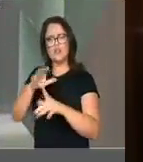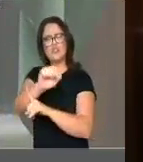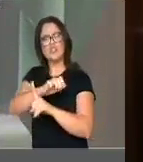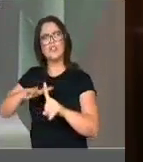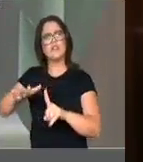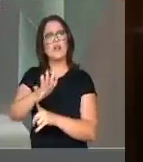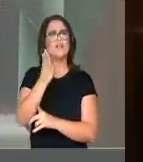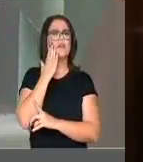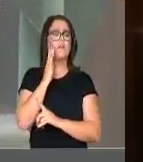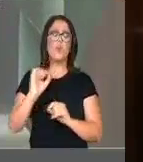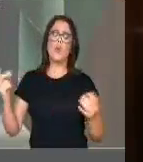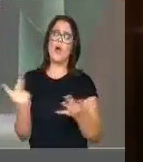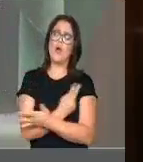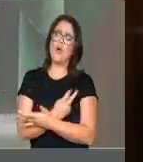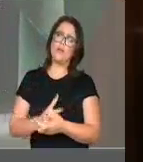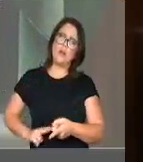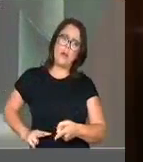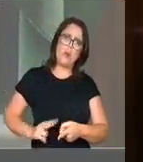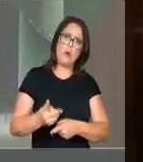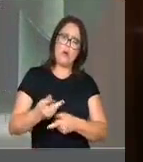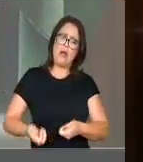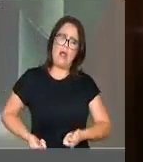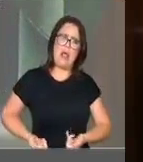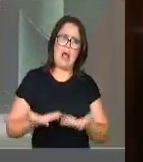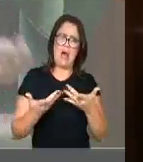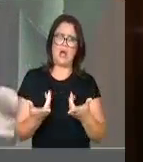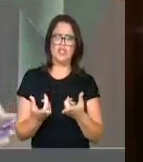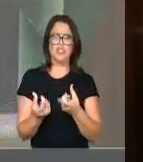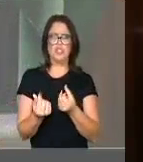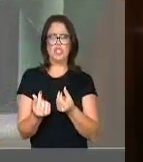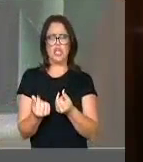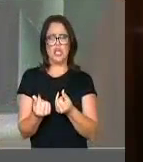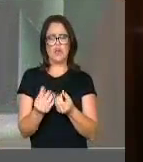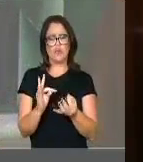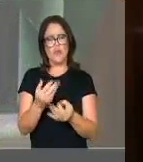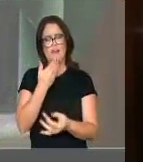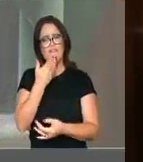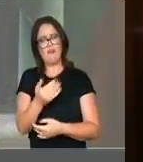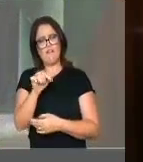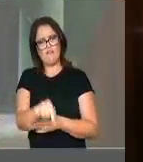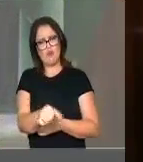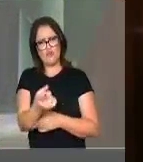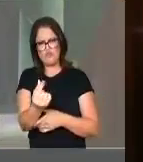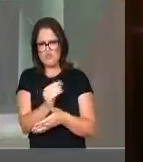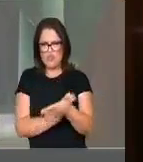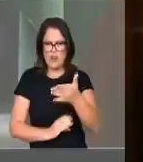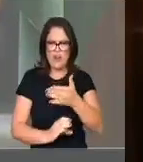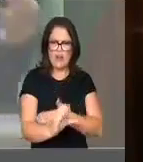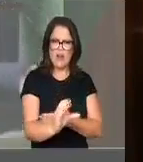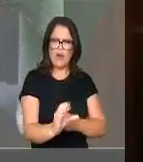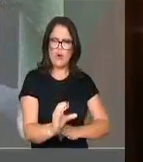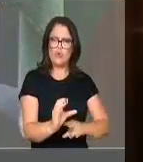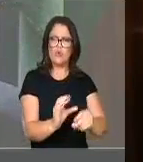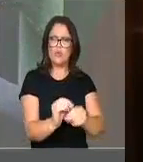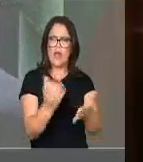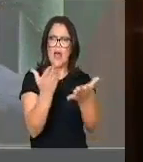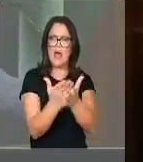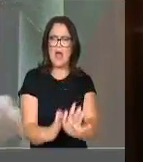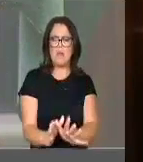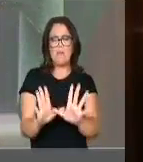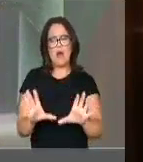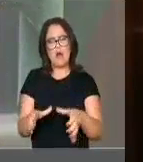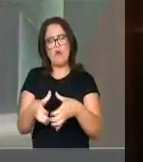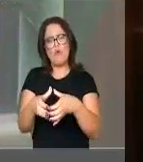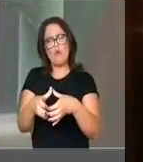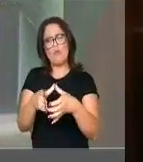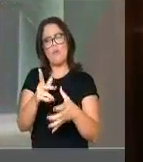saber quem é que vai aumentar gastos públicos votando a favor desse fundo, quem é que vai acabar com partidos